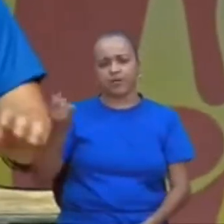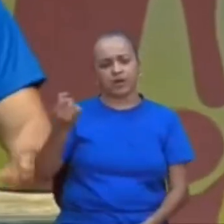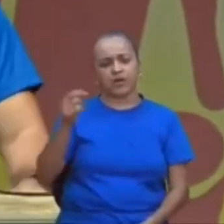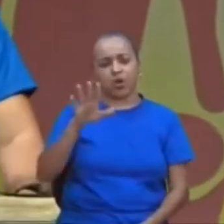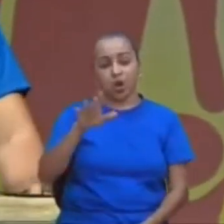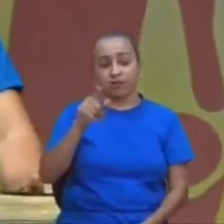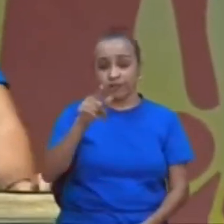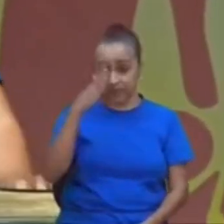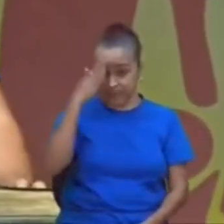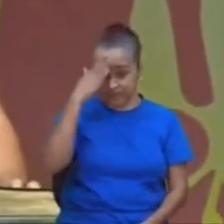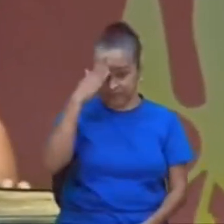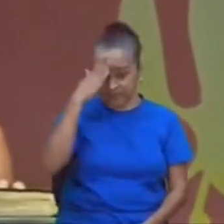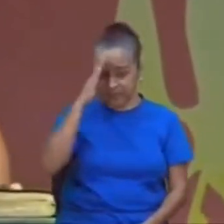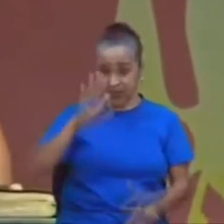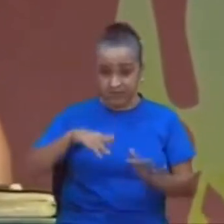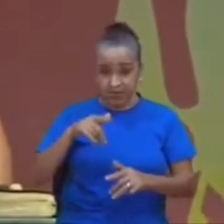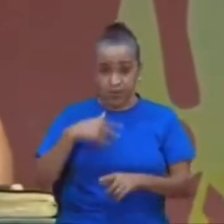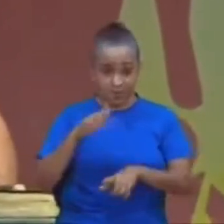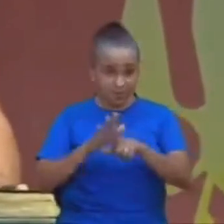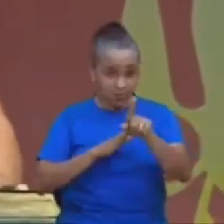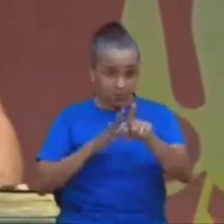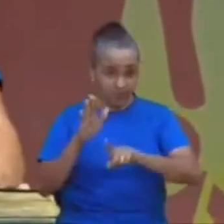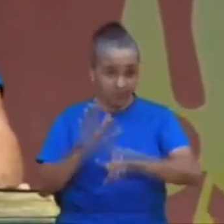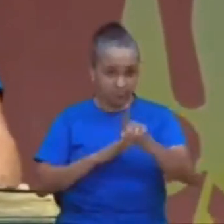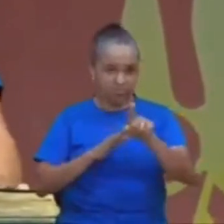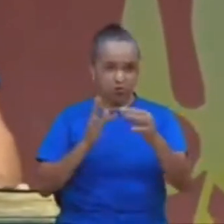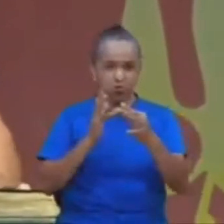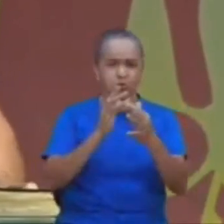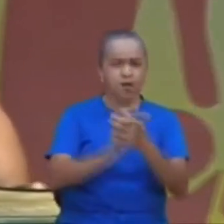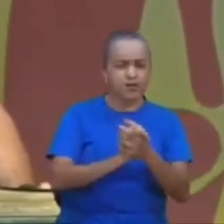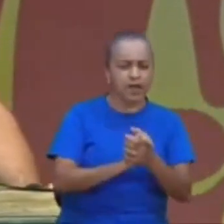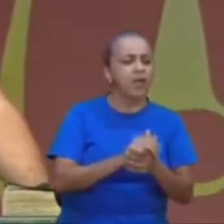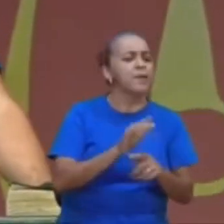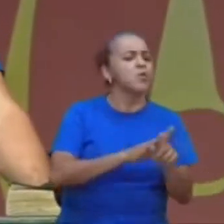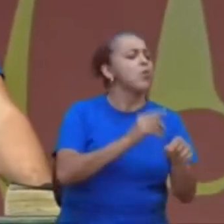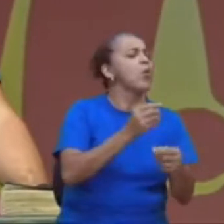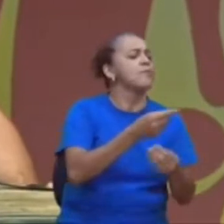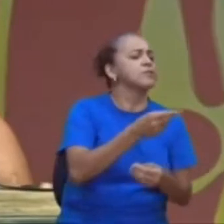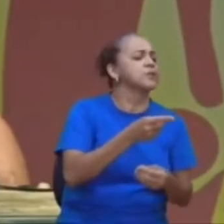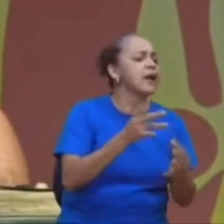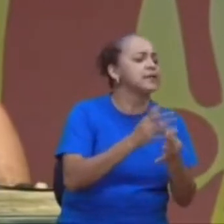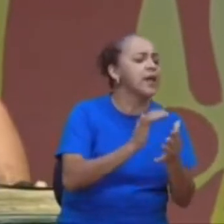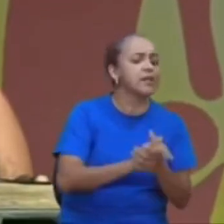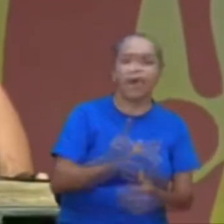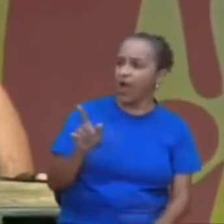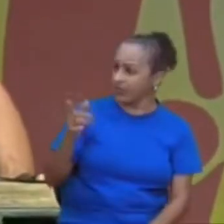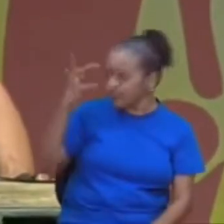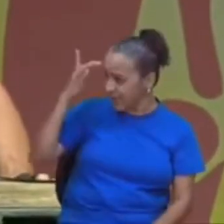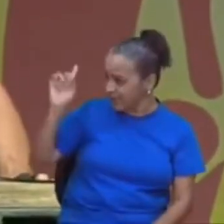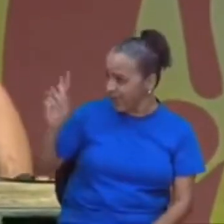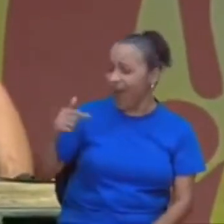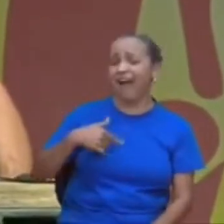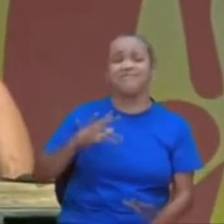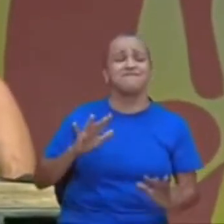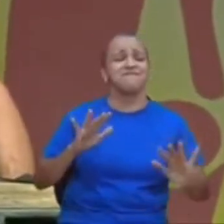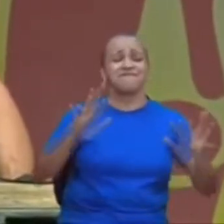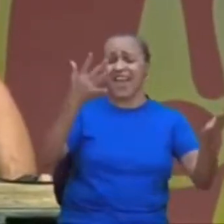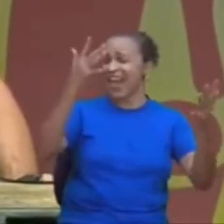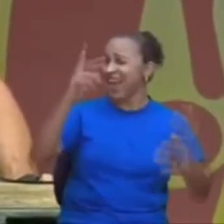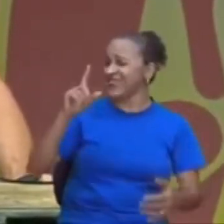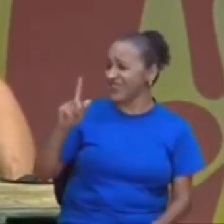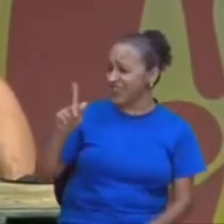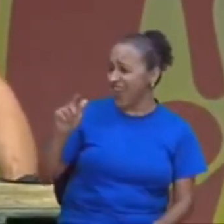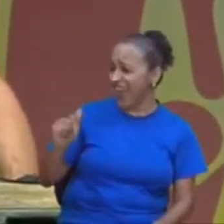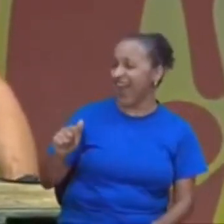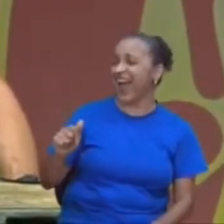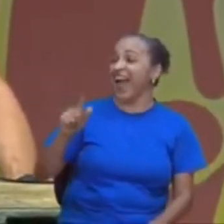olha, você sabia, geralmente quando eu pergunto, dos casados, ei, como é vocês se conheceram? Ah, foi numa festa do GA, puxa, foi no